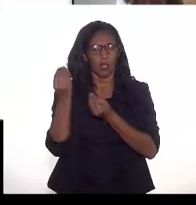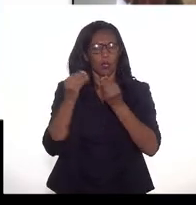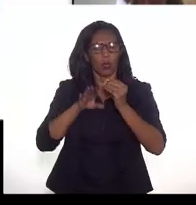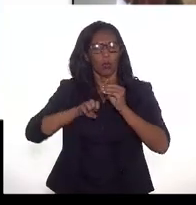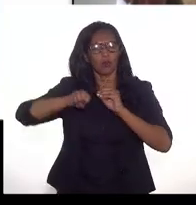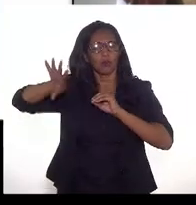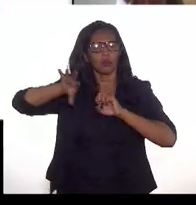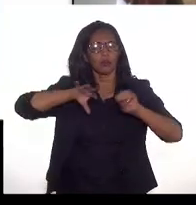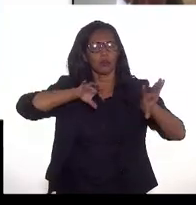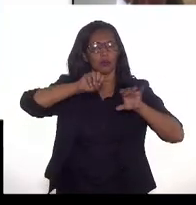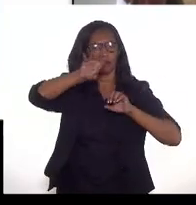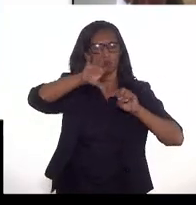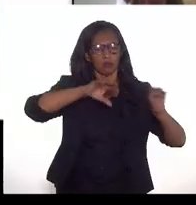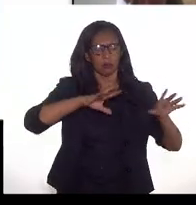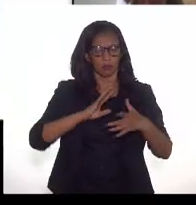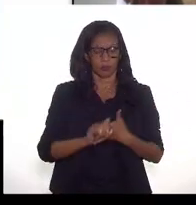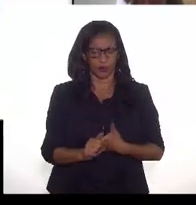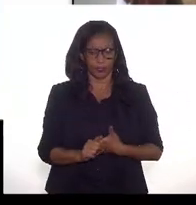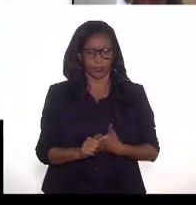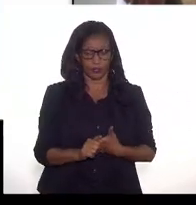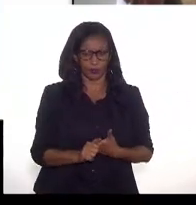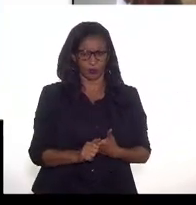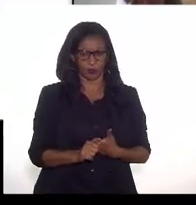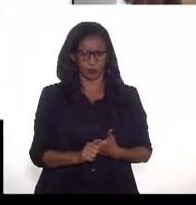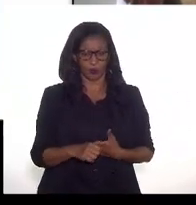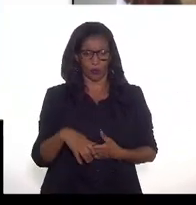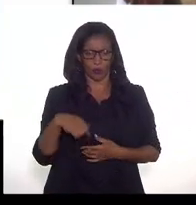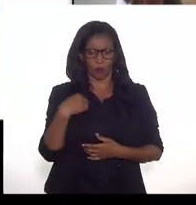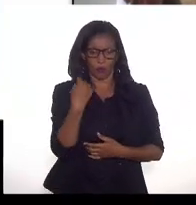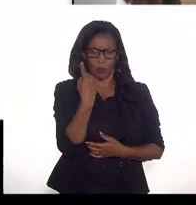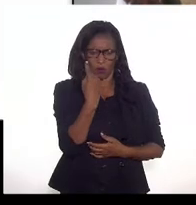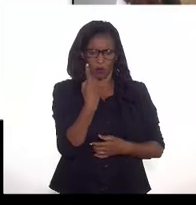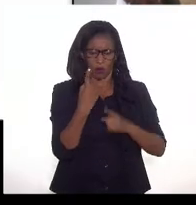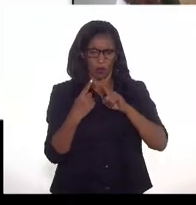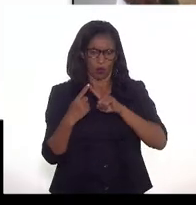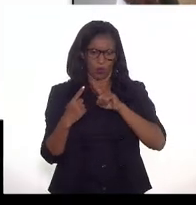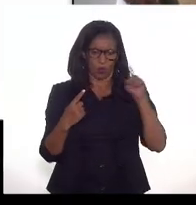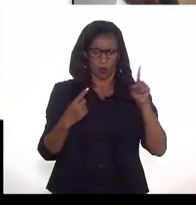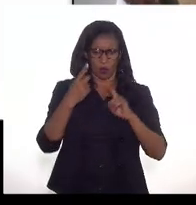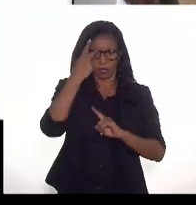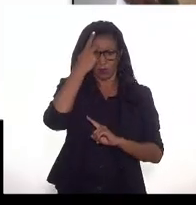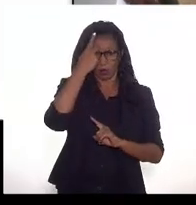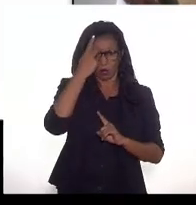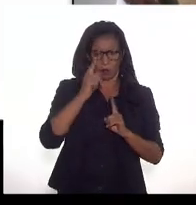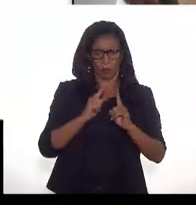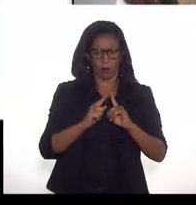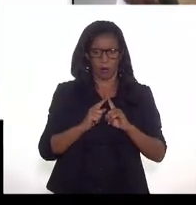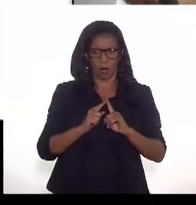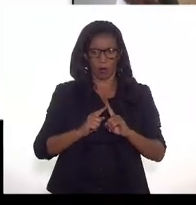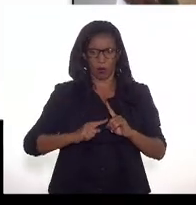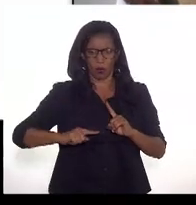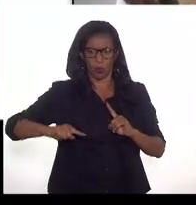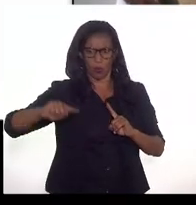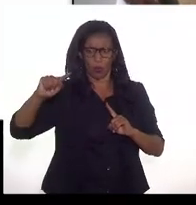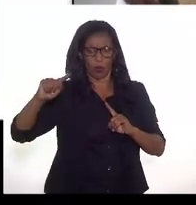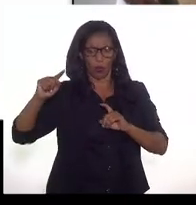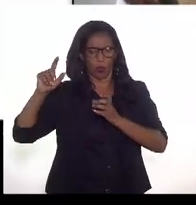rota 2 vai para o PECAB, o rota 1 vai para a Caragatuba, e o rota 3 vai lá para o Conferro.